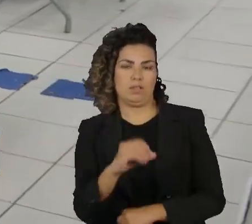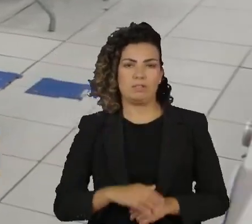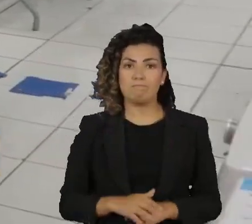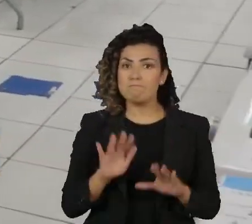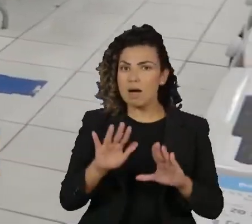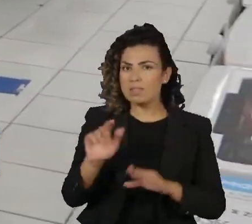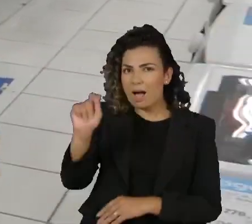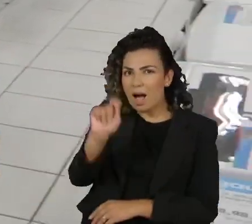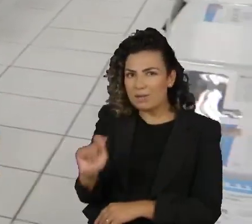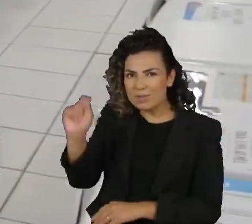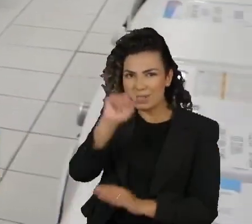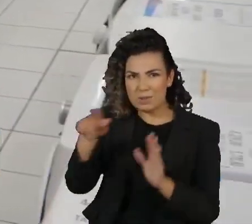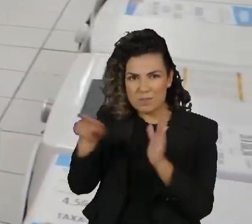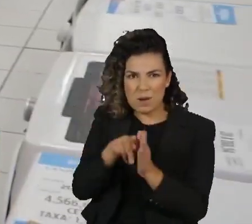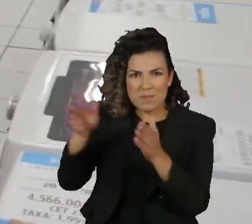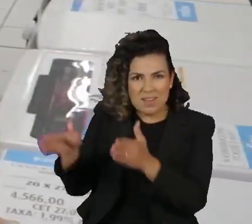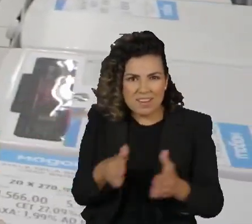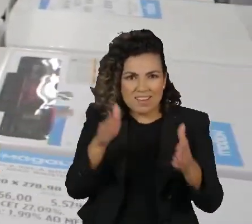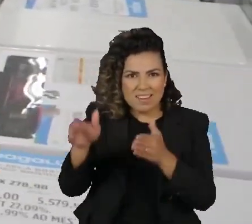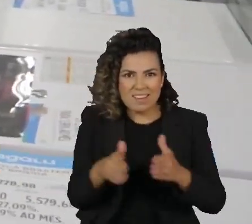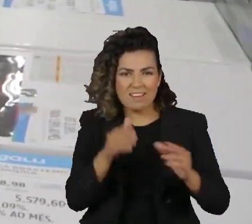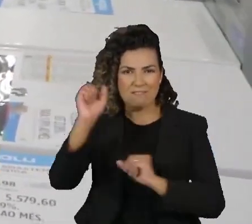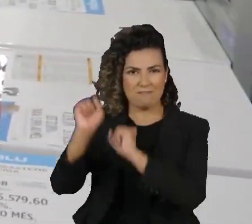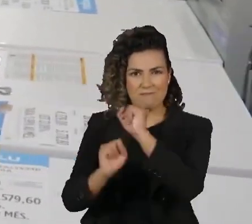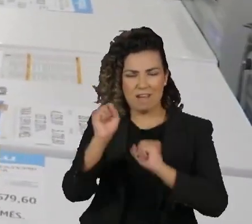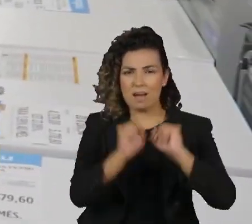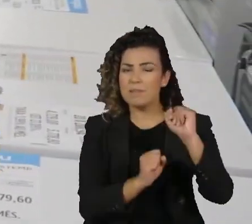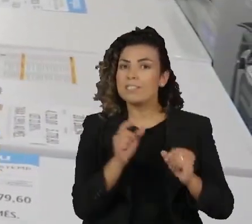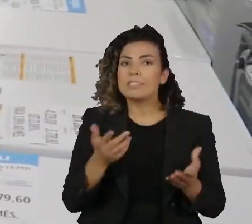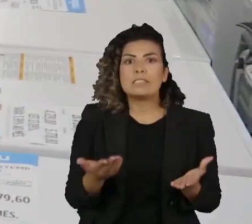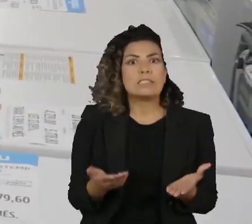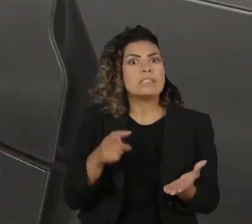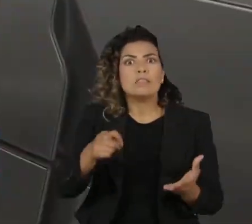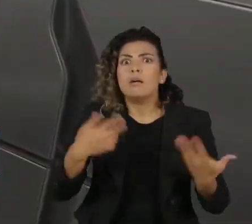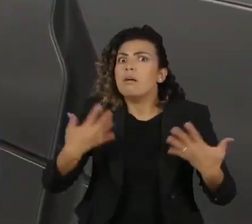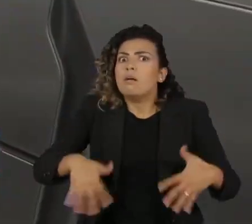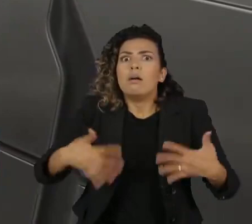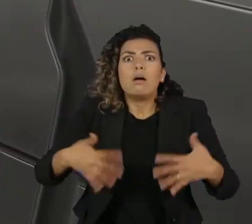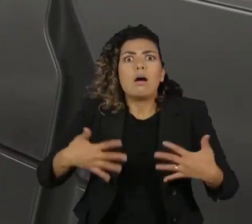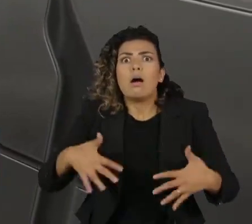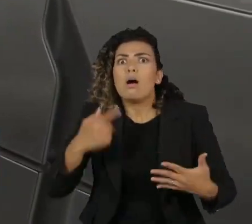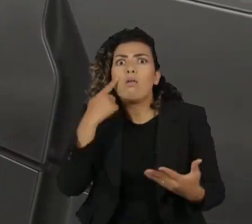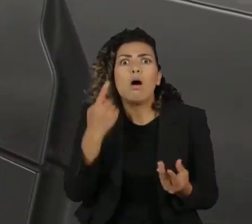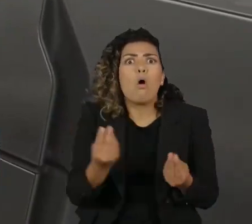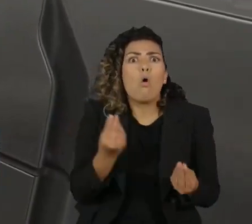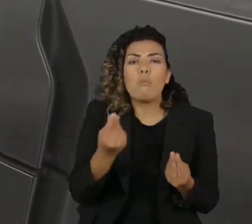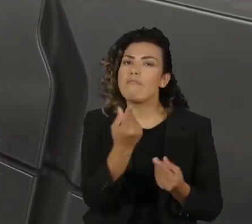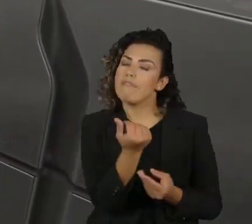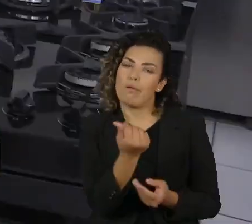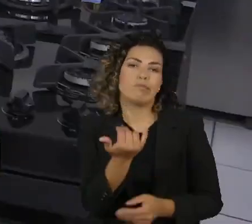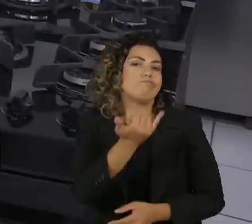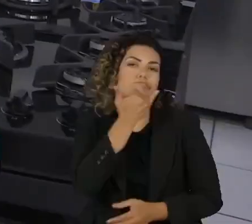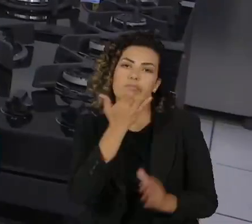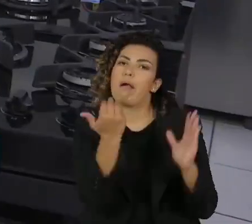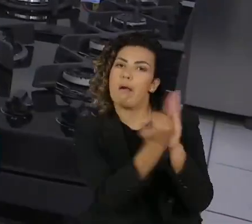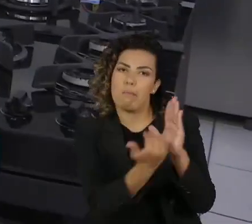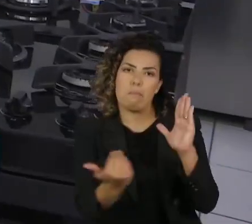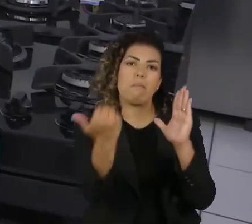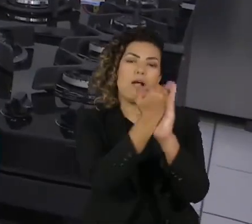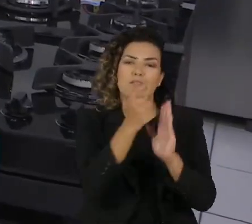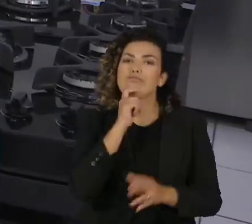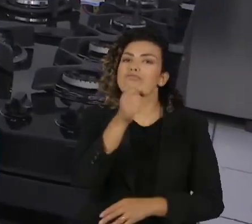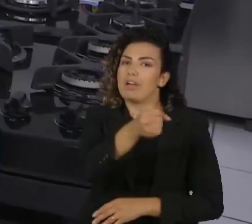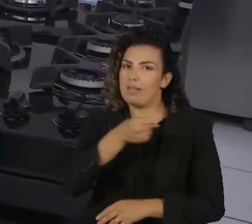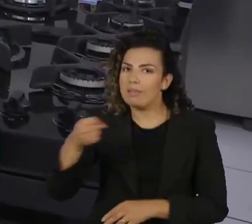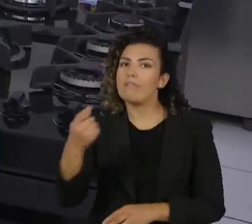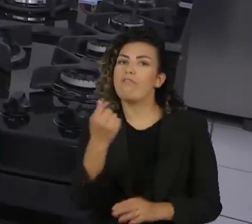Nacional de Fabricantes de Produtos Eletrônicos, a medida é abrupta e irá elevar o preço das geladeiras, pois apenas